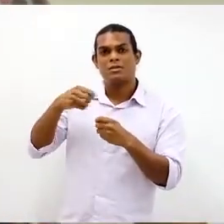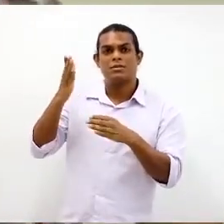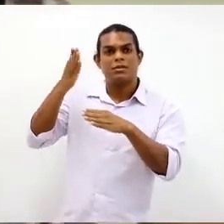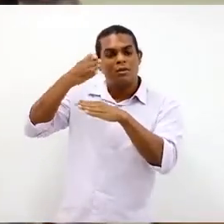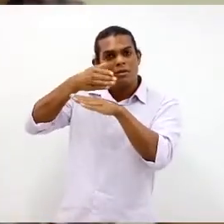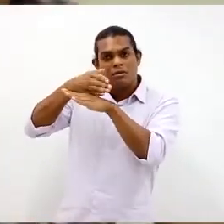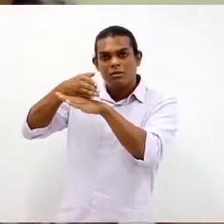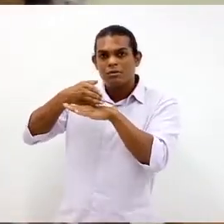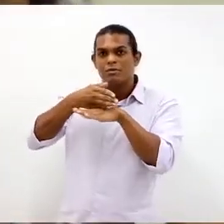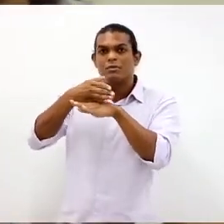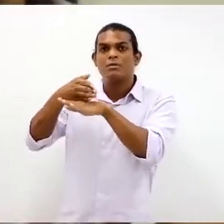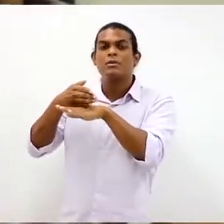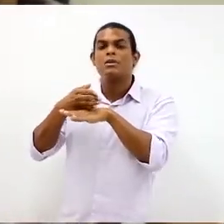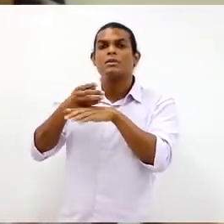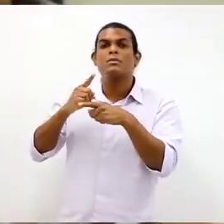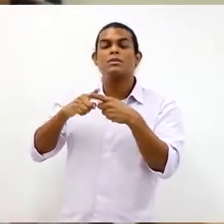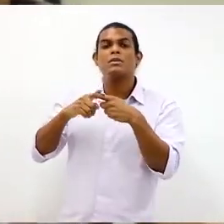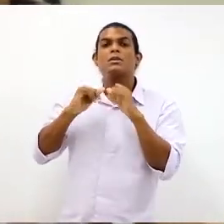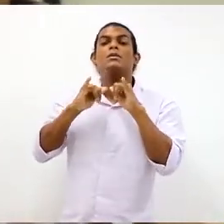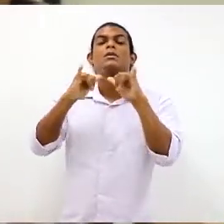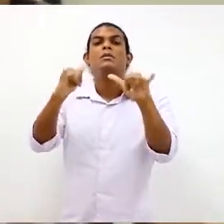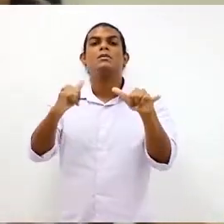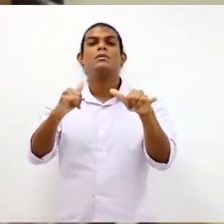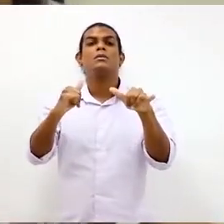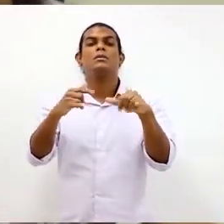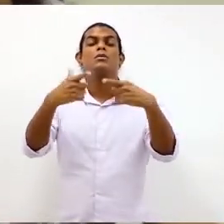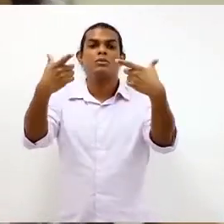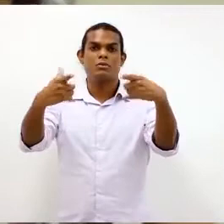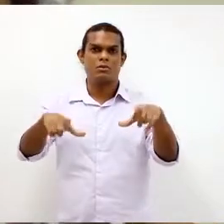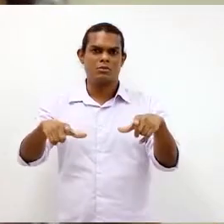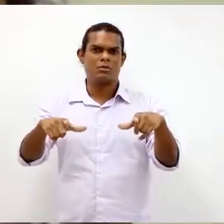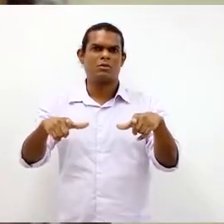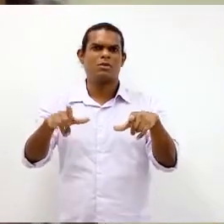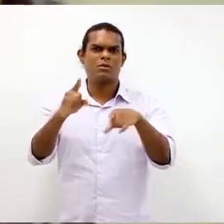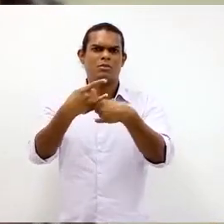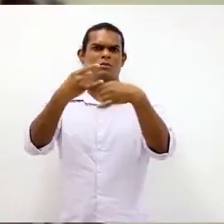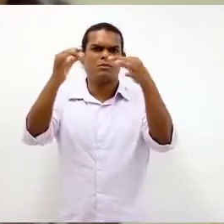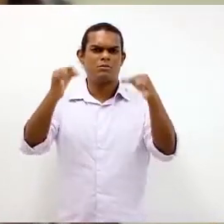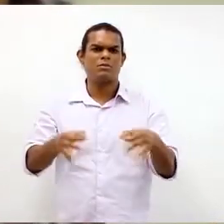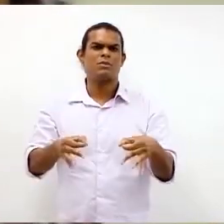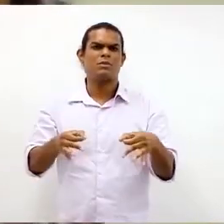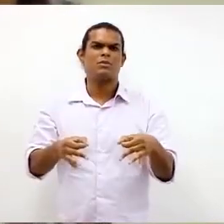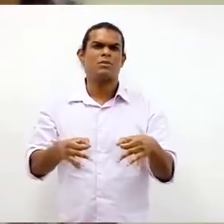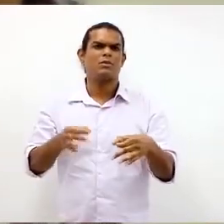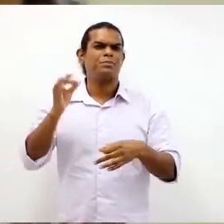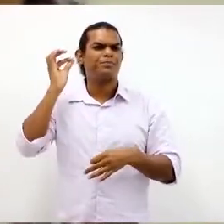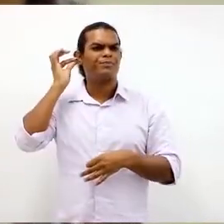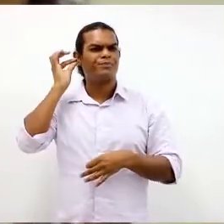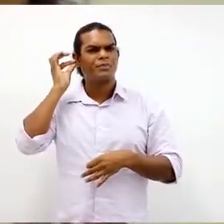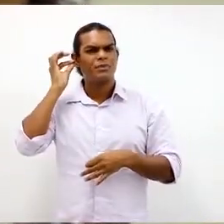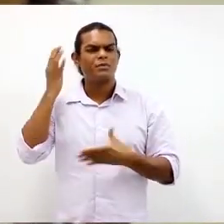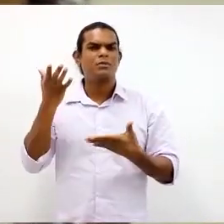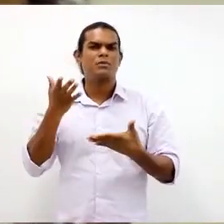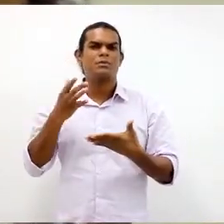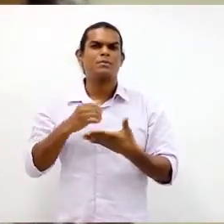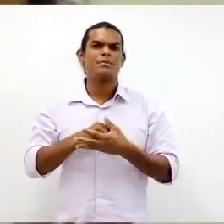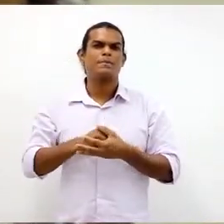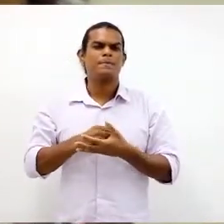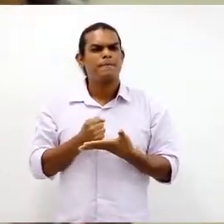e que dizer para vocês, os ambientes ergonomicamente perfeitos, ele propicia uma